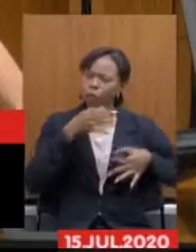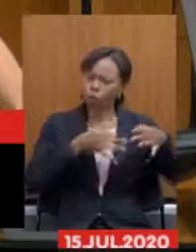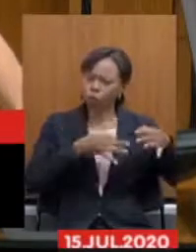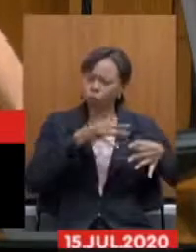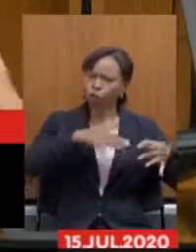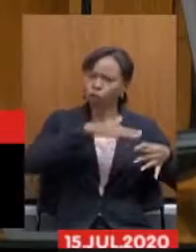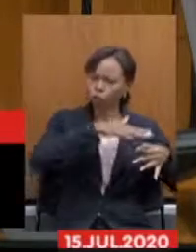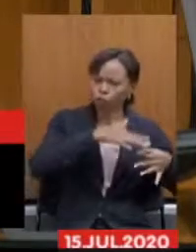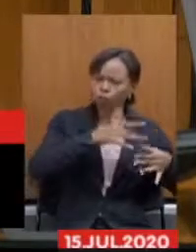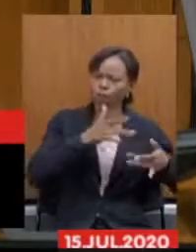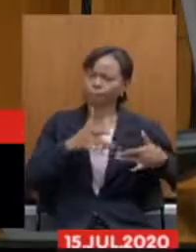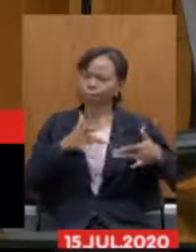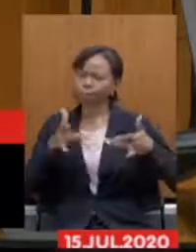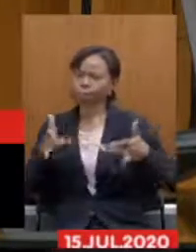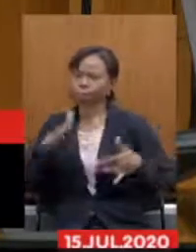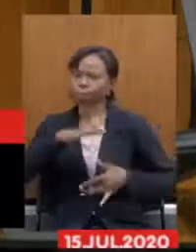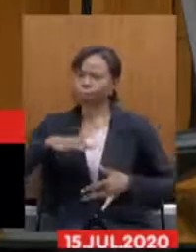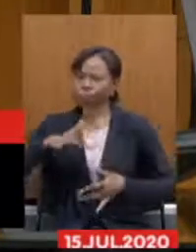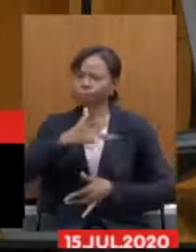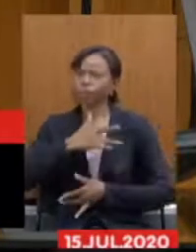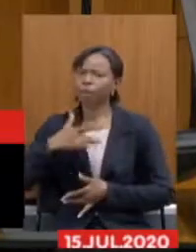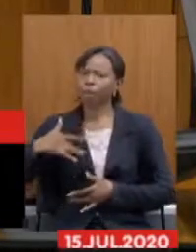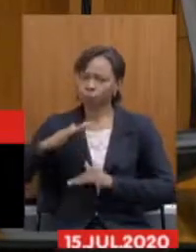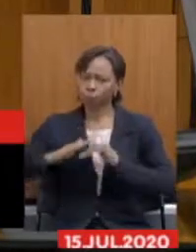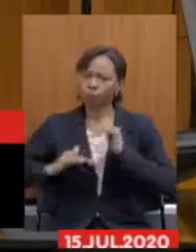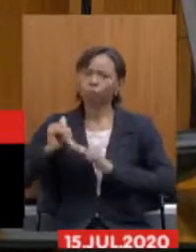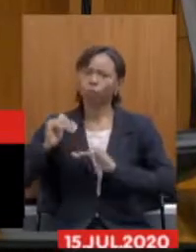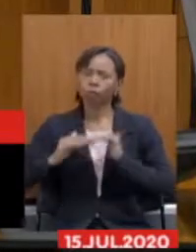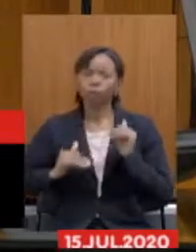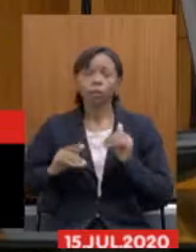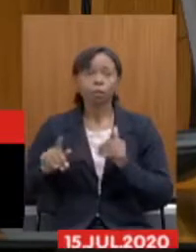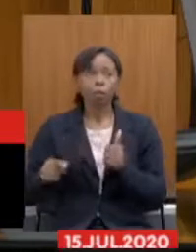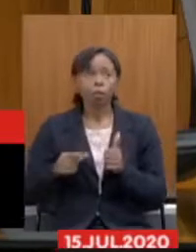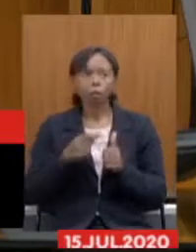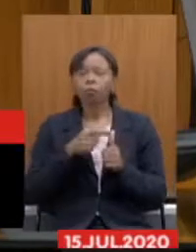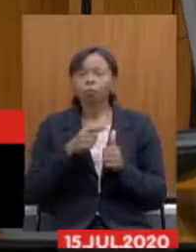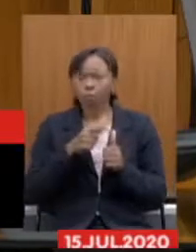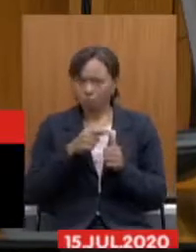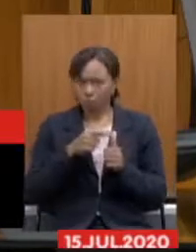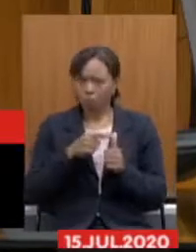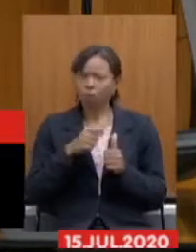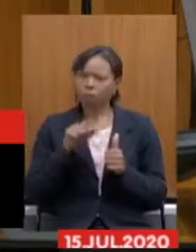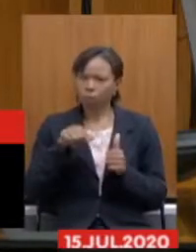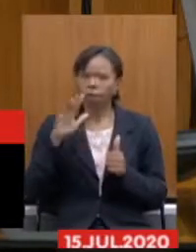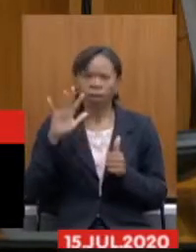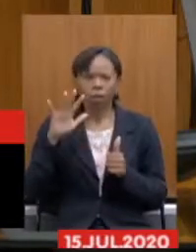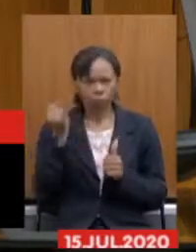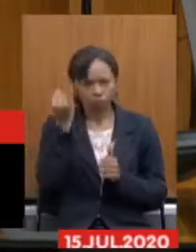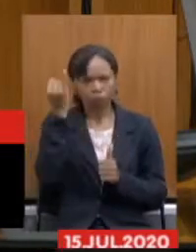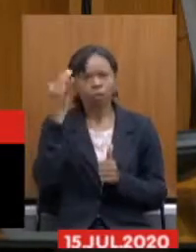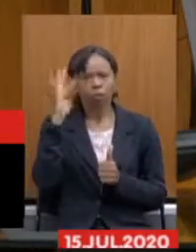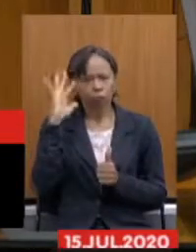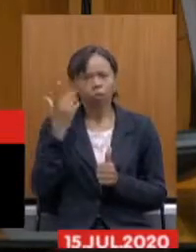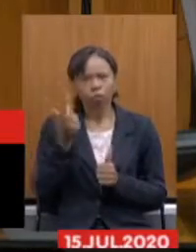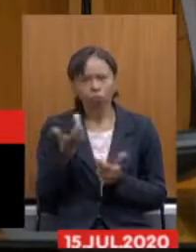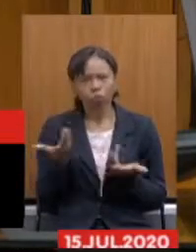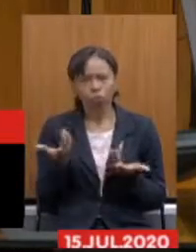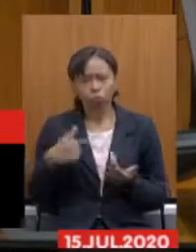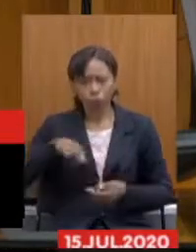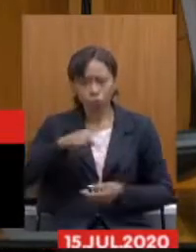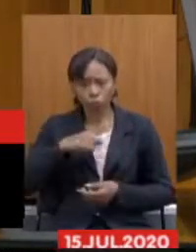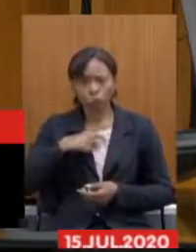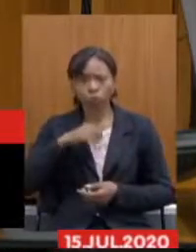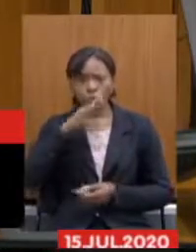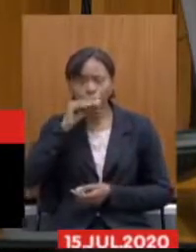da saúde então esse é o primeiro ponto que eu acho importante aqui nós como servidores